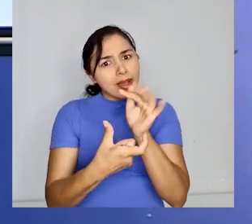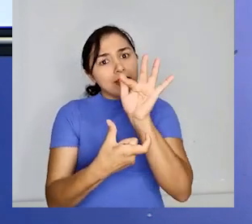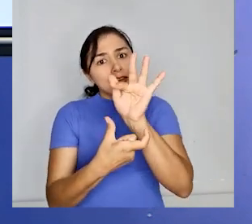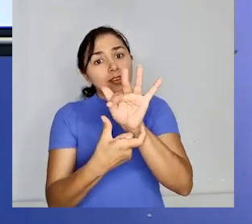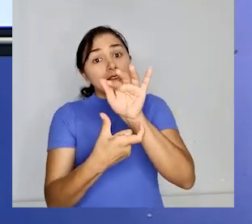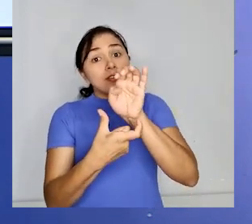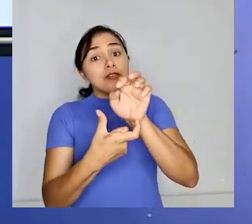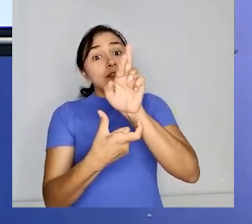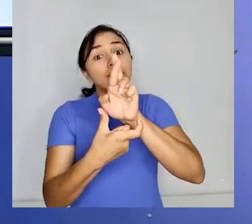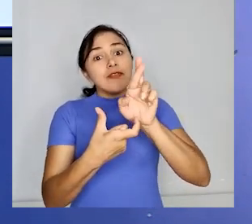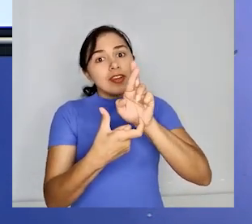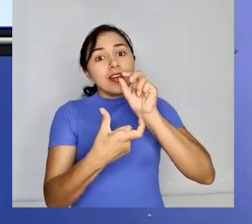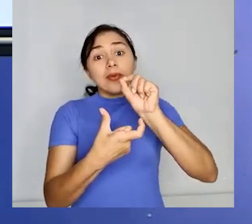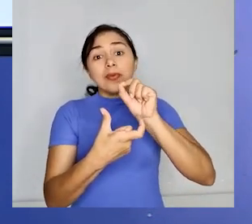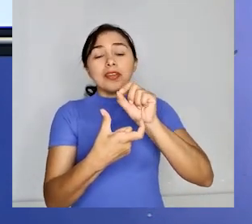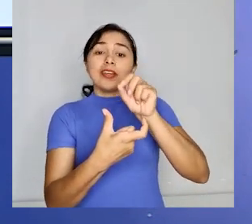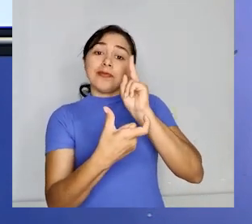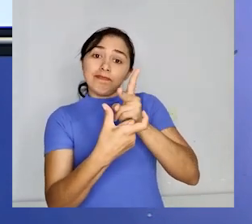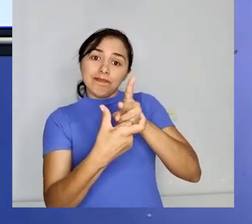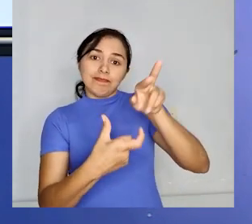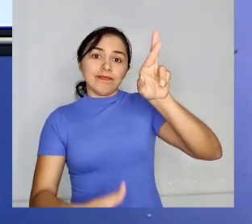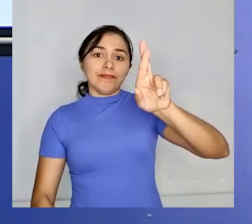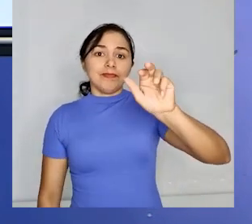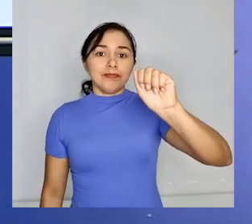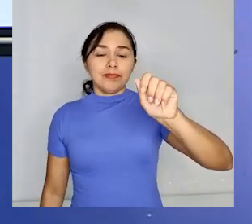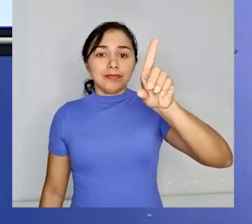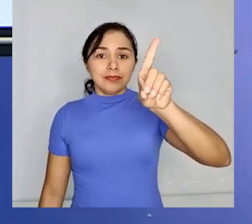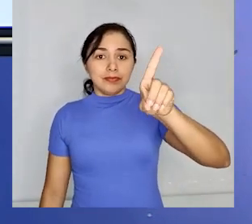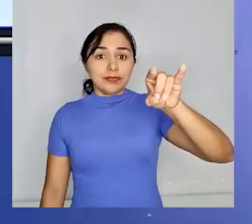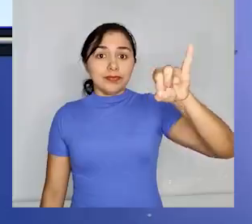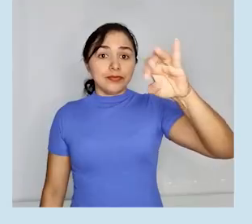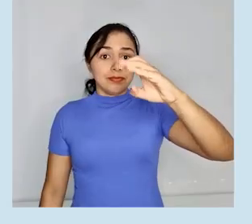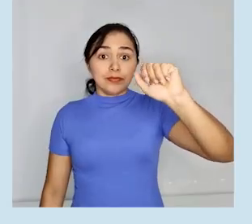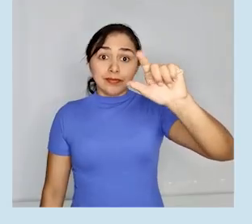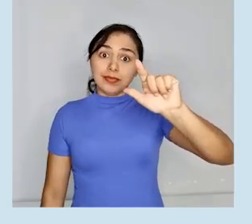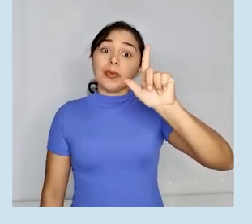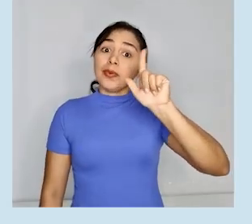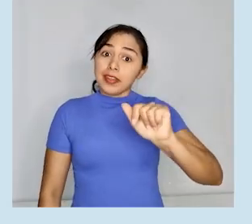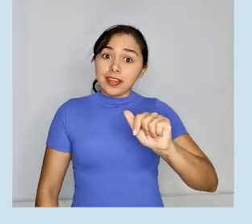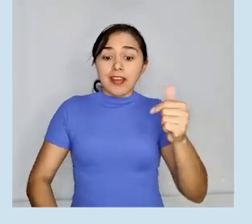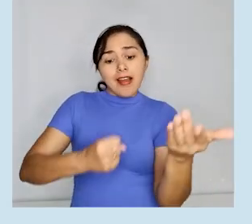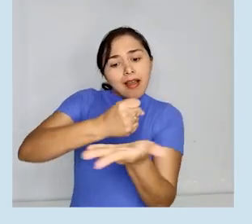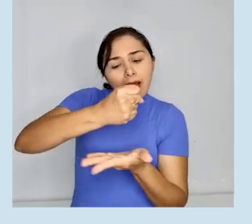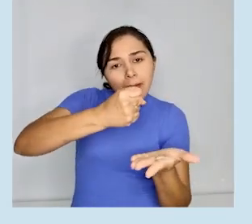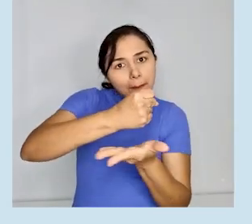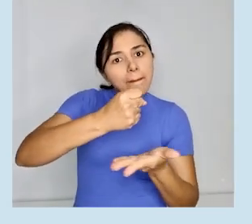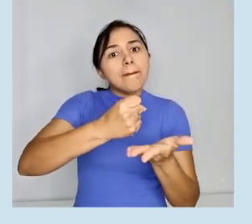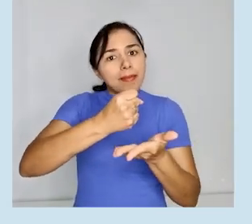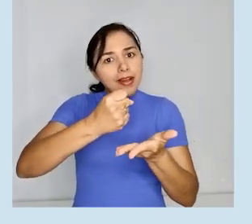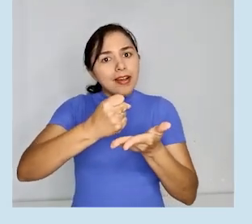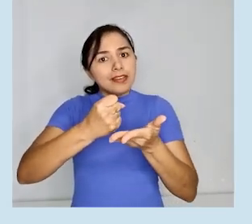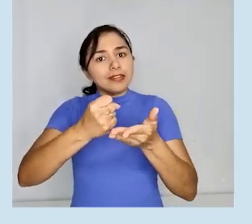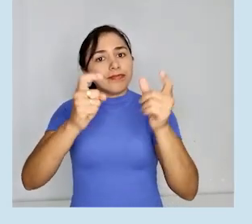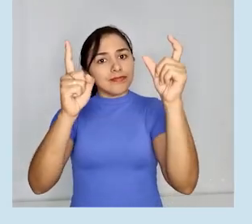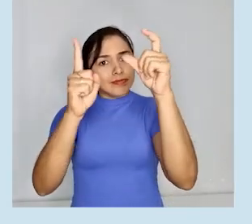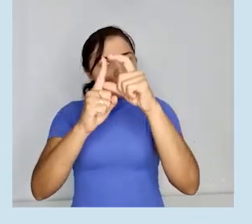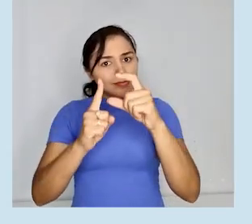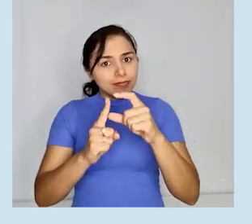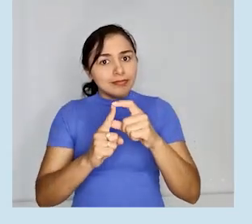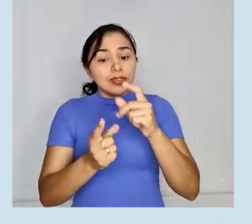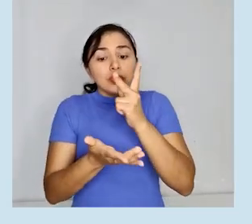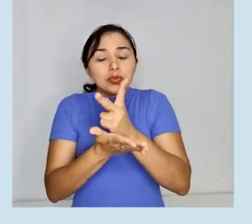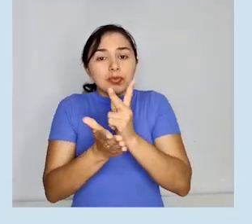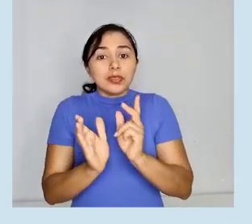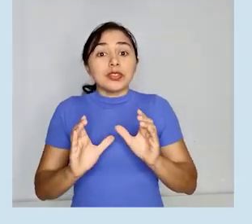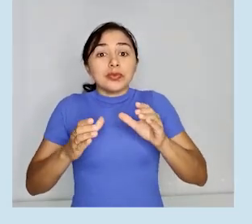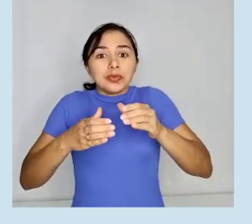concluir que o radical é o elemento comum de palavras cognatas, ou seja, de palavras da mesma família. Ele é o